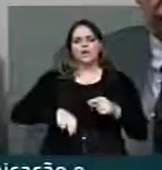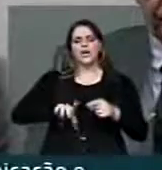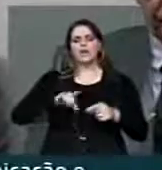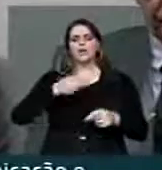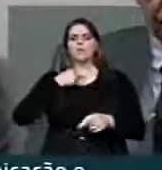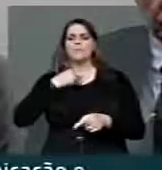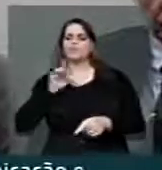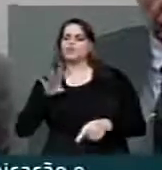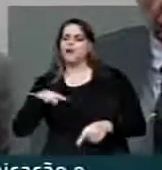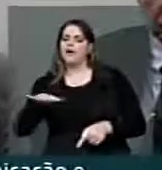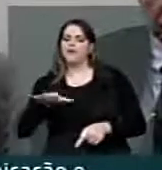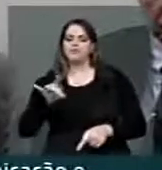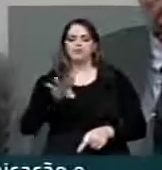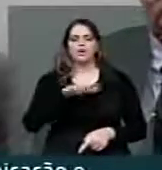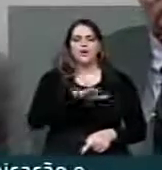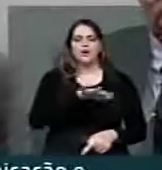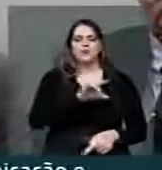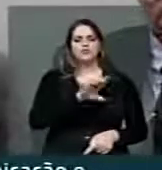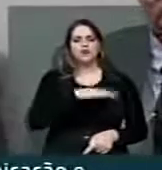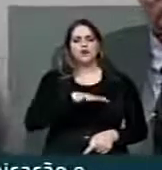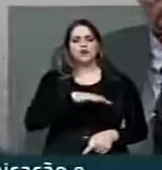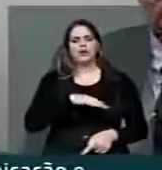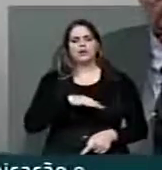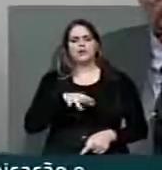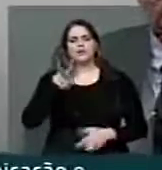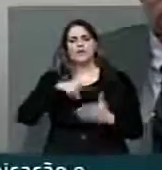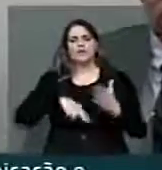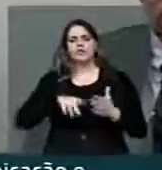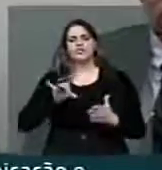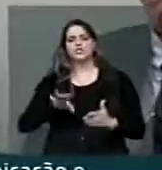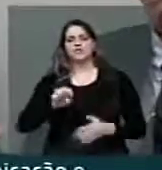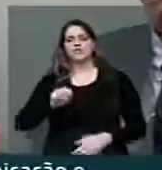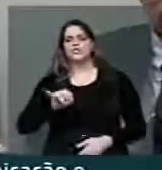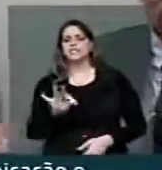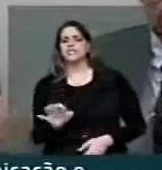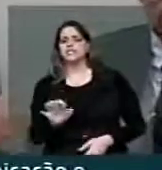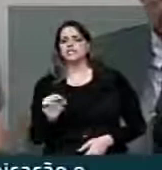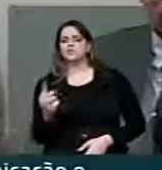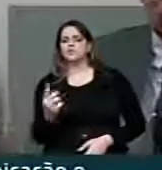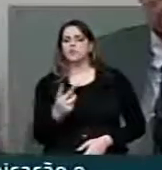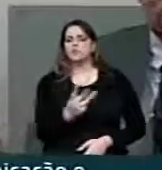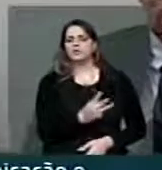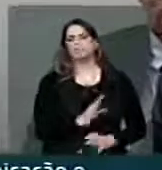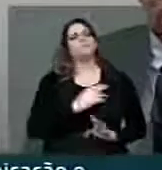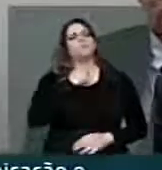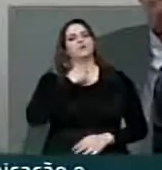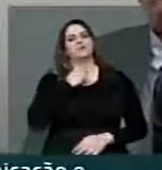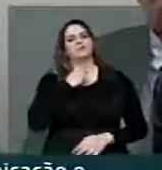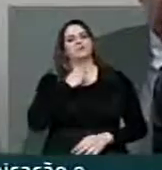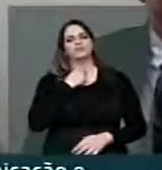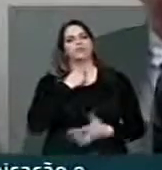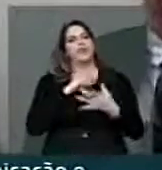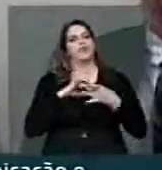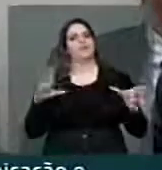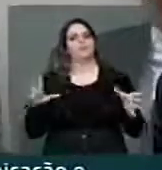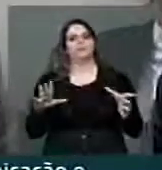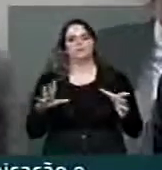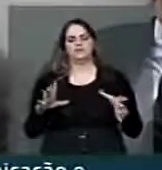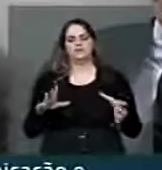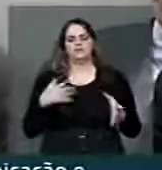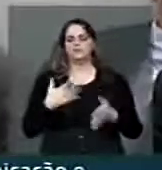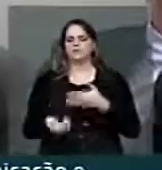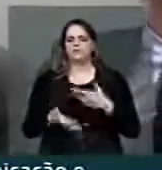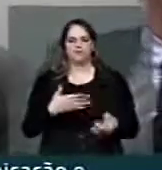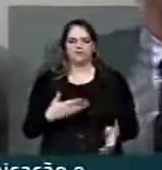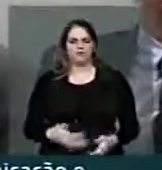ou só aquilo. Se ele vai ler a notícia do site A ou B, se ele vai visitar o site do partido A ou B e assim por diante, ou seja, de quem